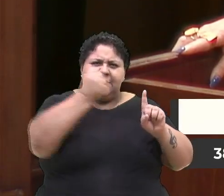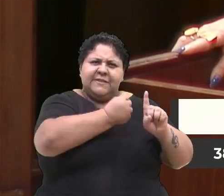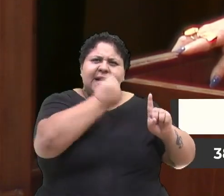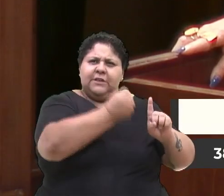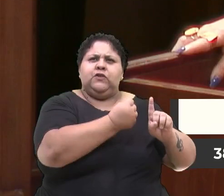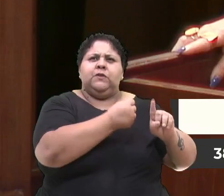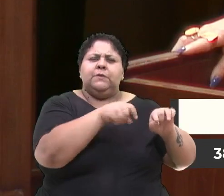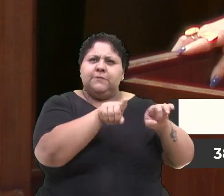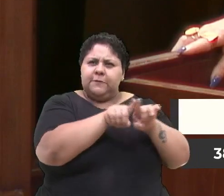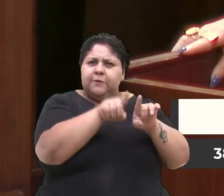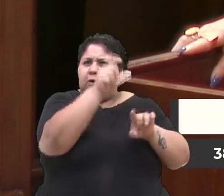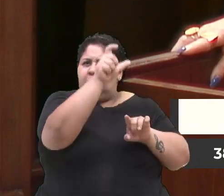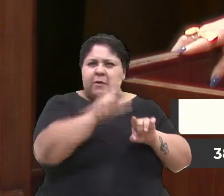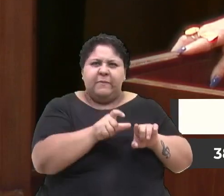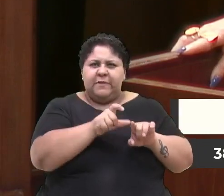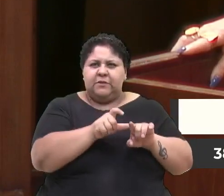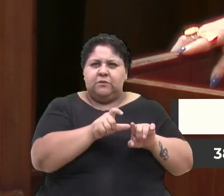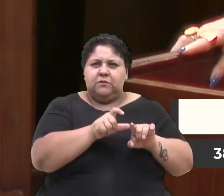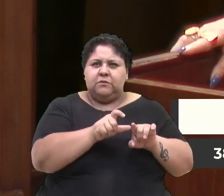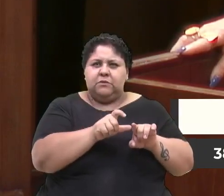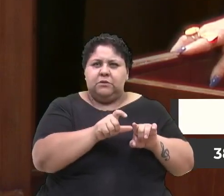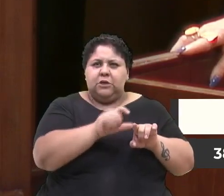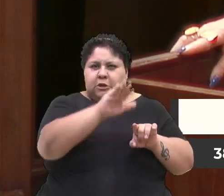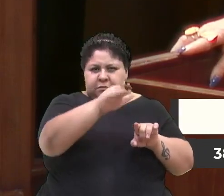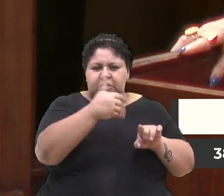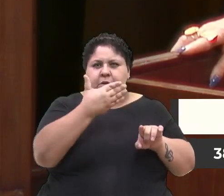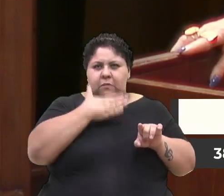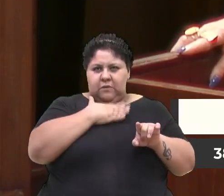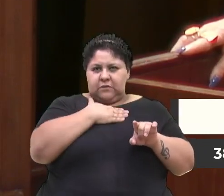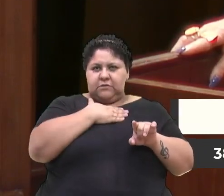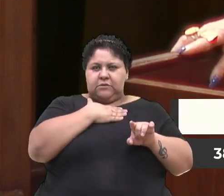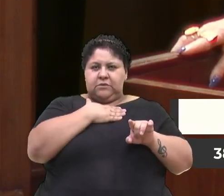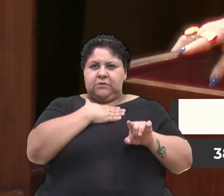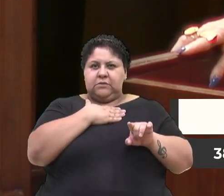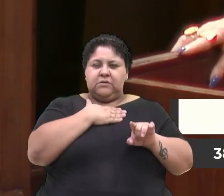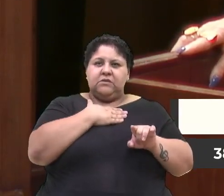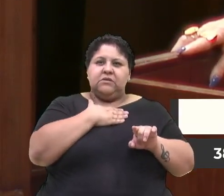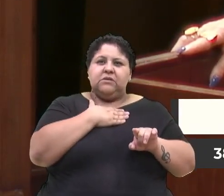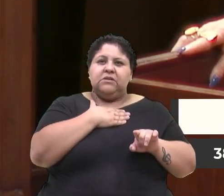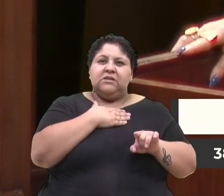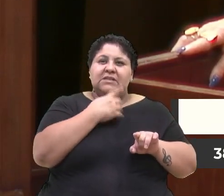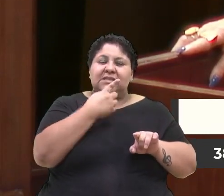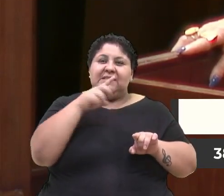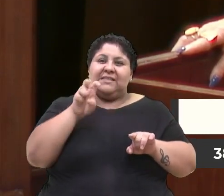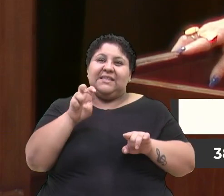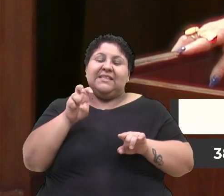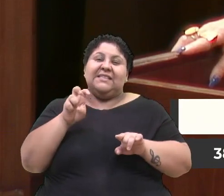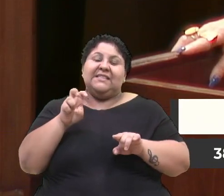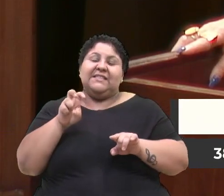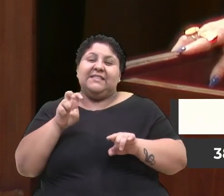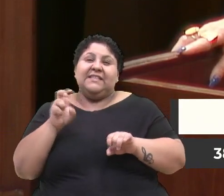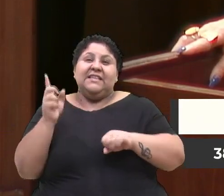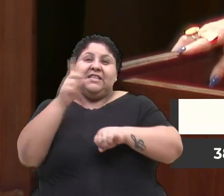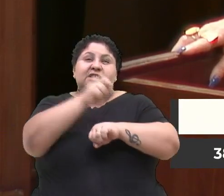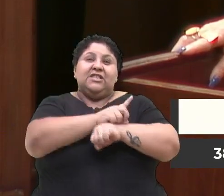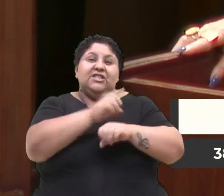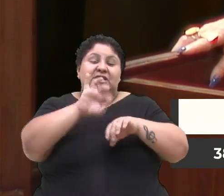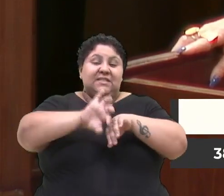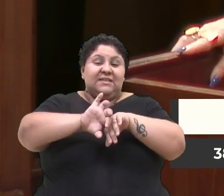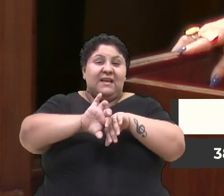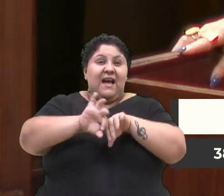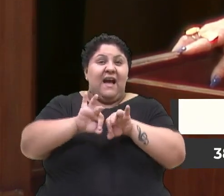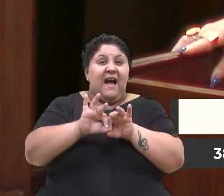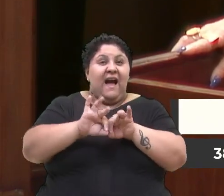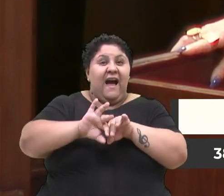uma pessoa entrou em contato comigo, que ela ficou com 15 dias detestado, porque a